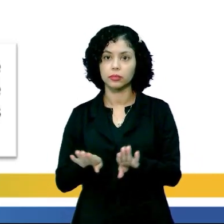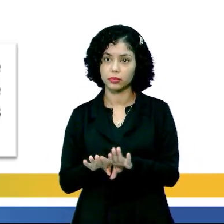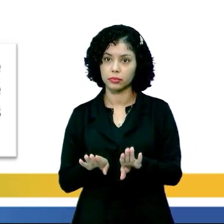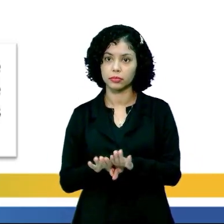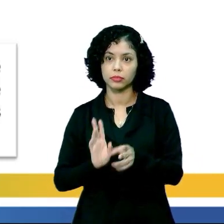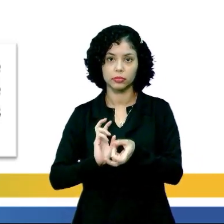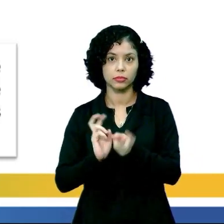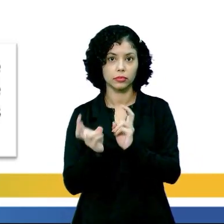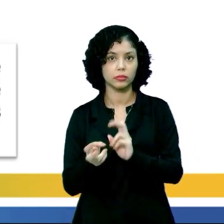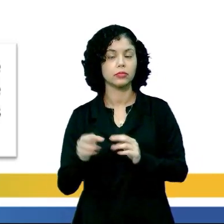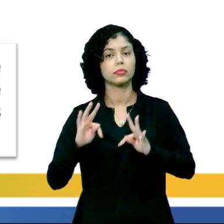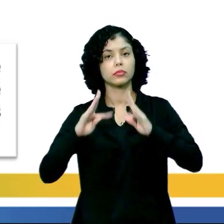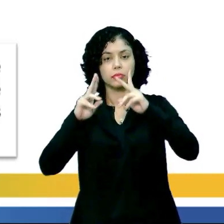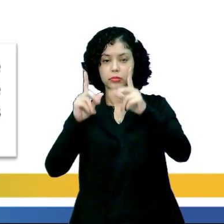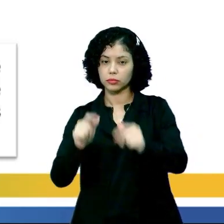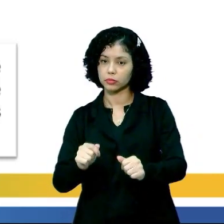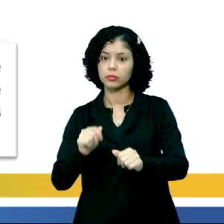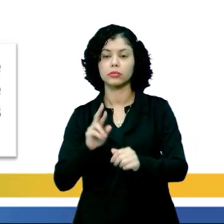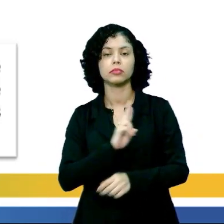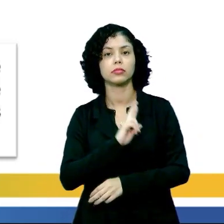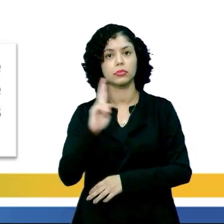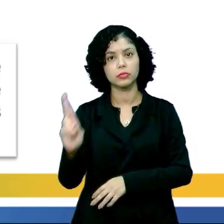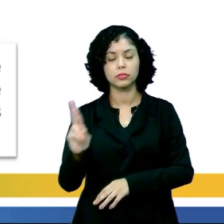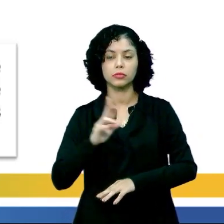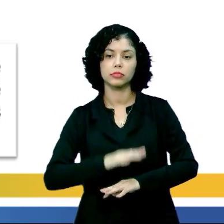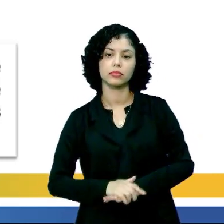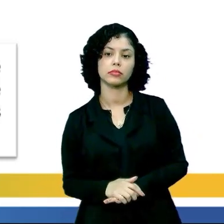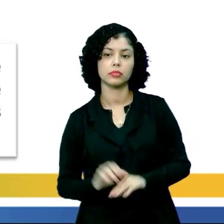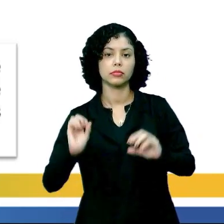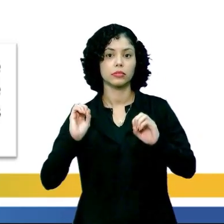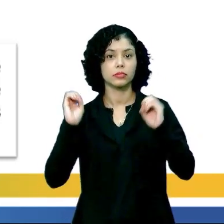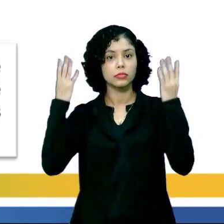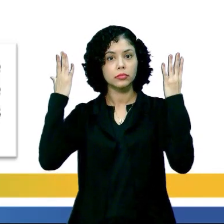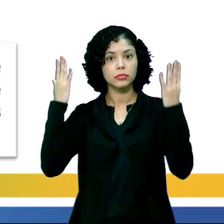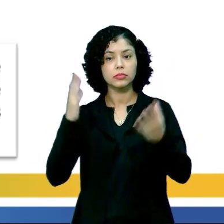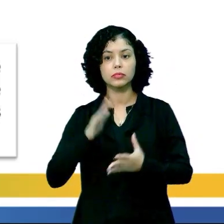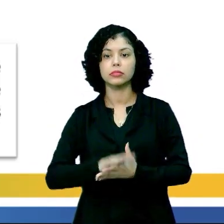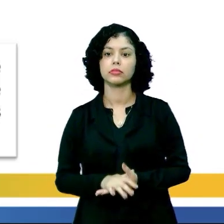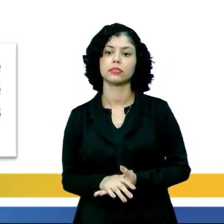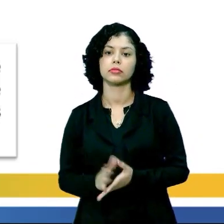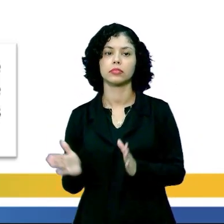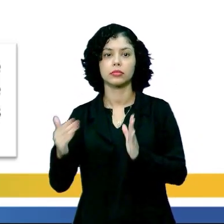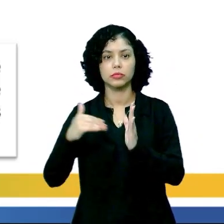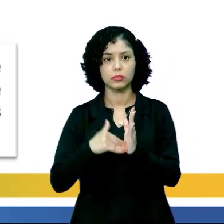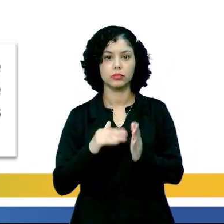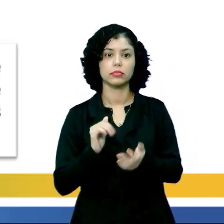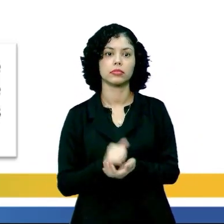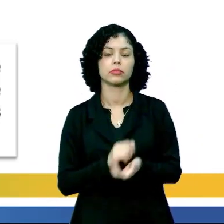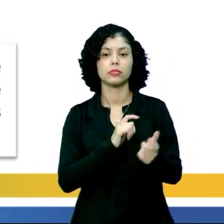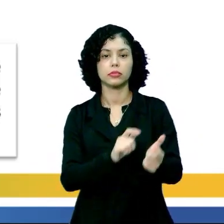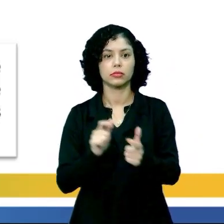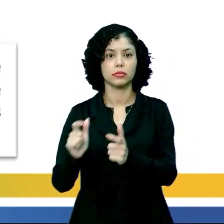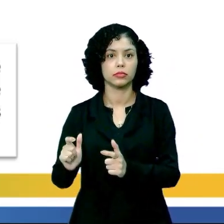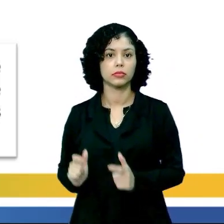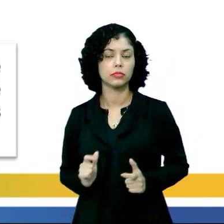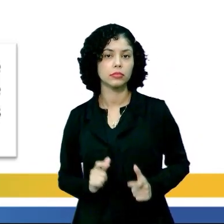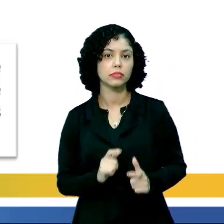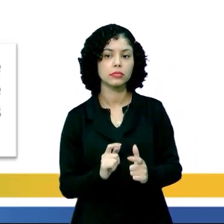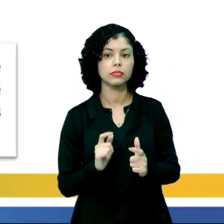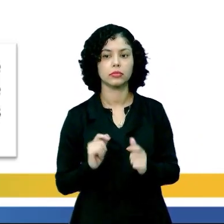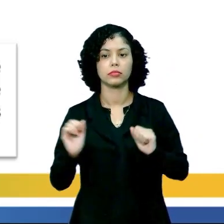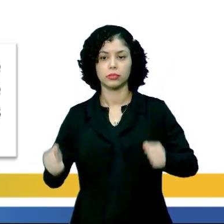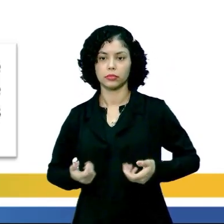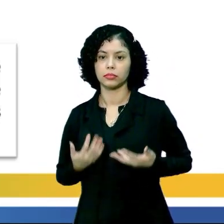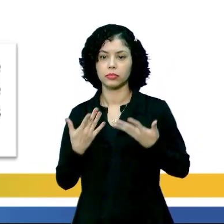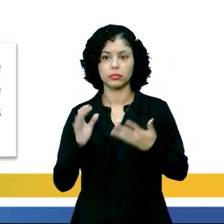rituais, todas as religiões, todos os rituais religiosos, festas, festividades e até lugares, né? Onde